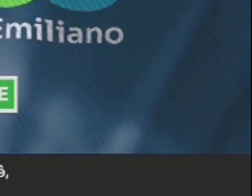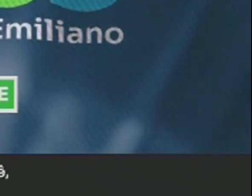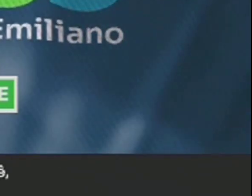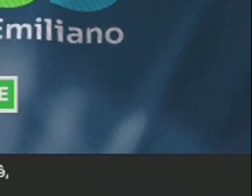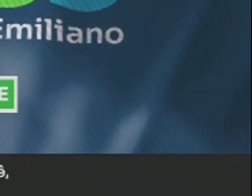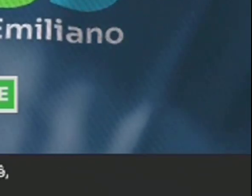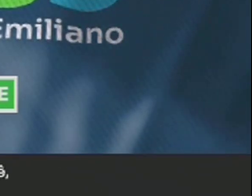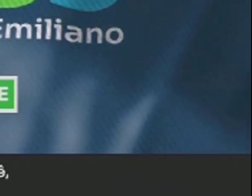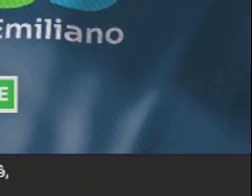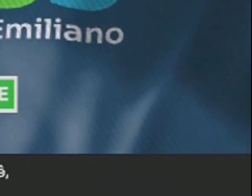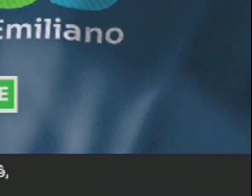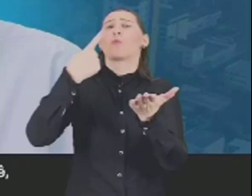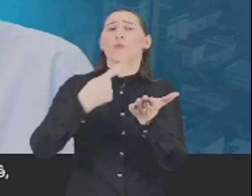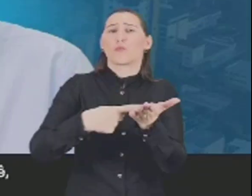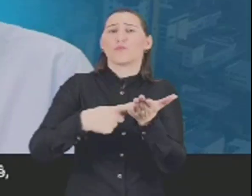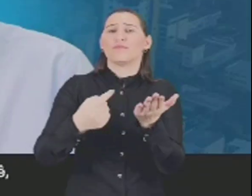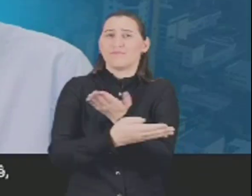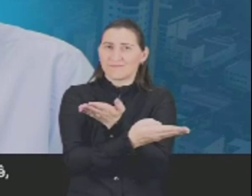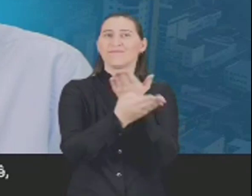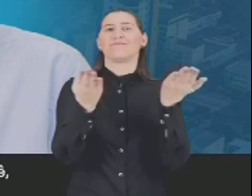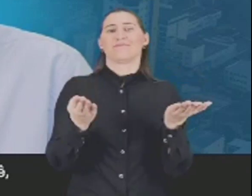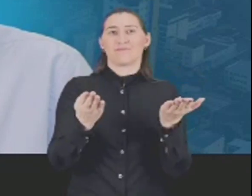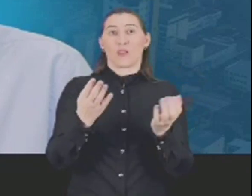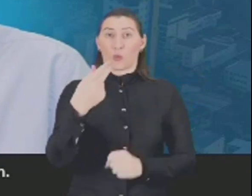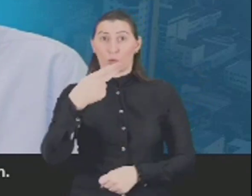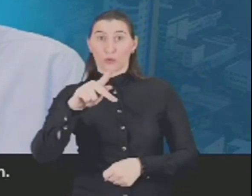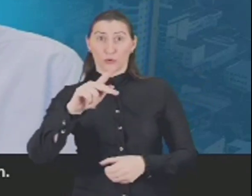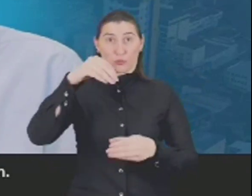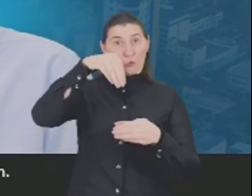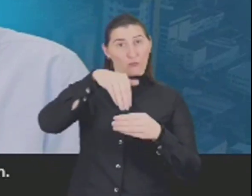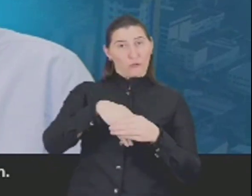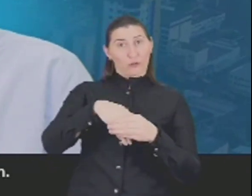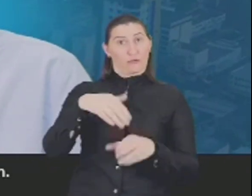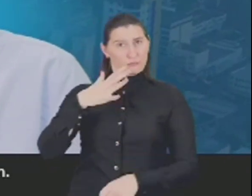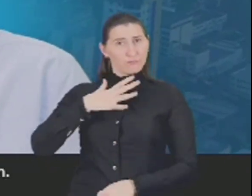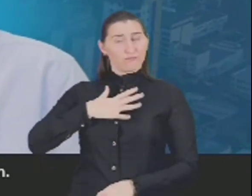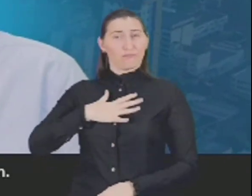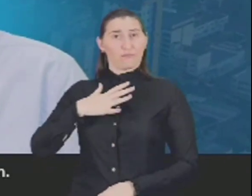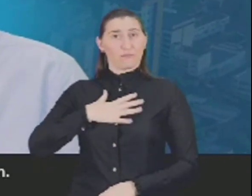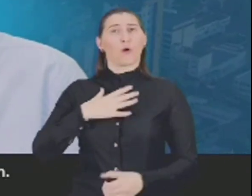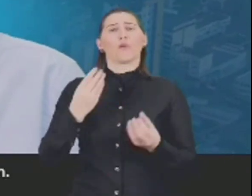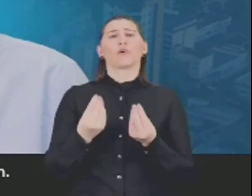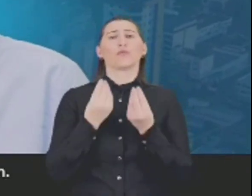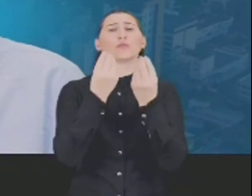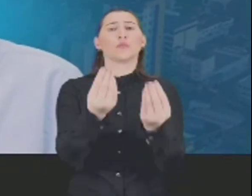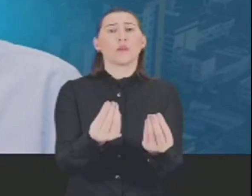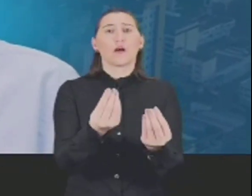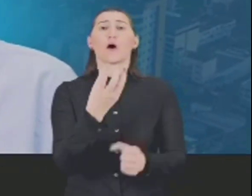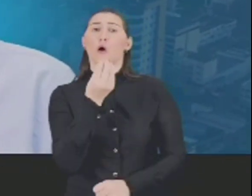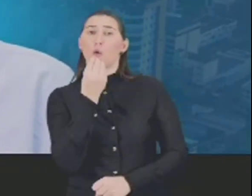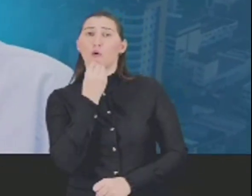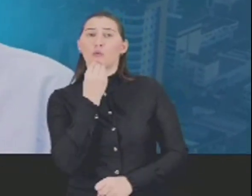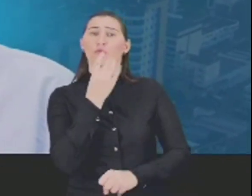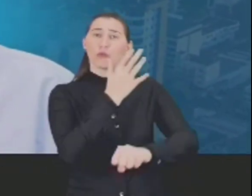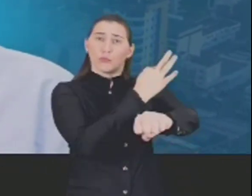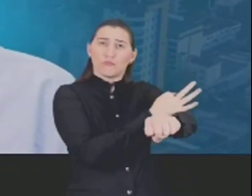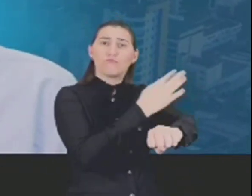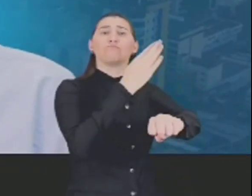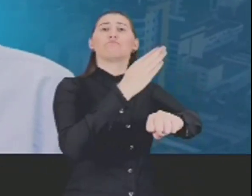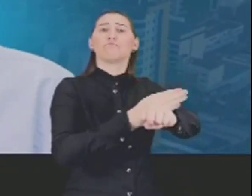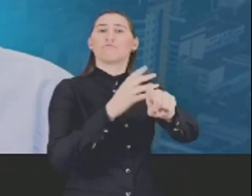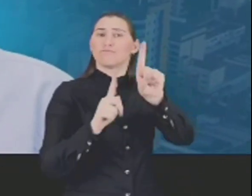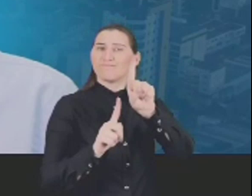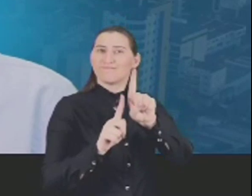Hoje eu quero propor um acordo com você. A confiança que você vai depositar em mim, eu vou retribuir com